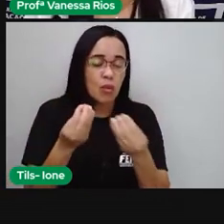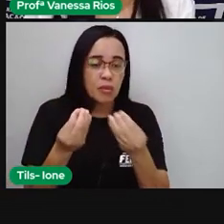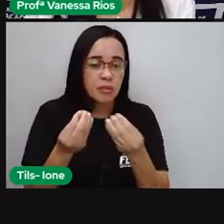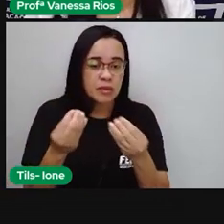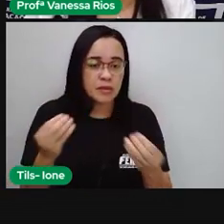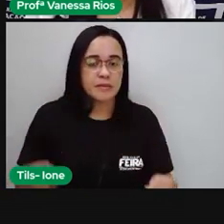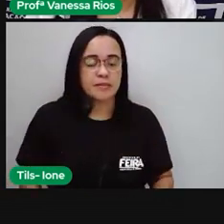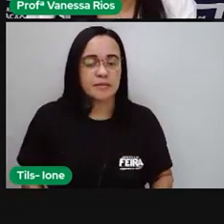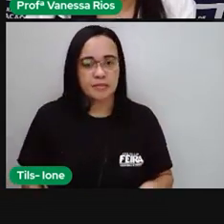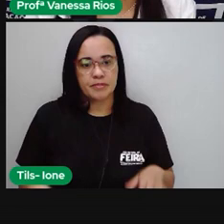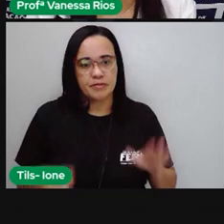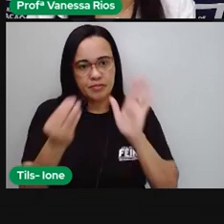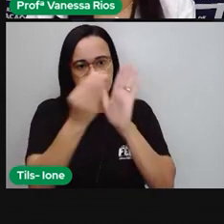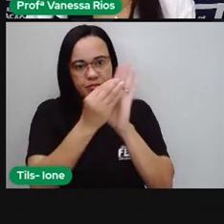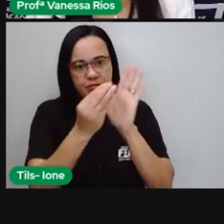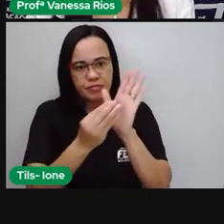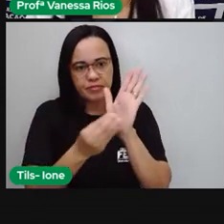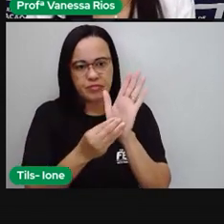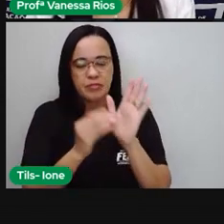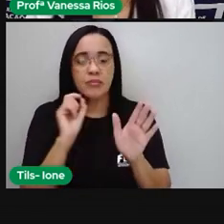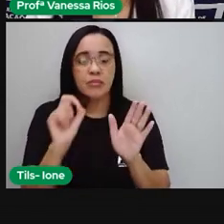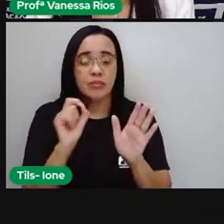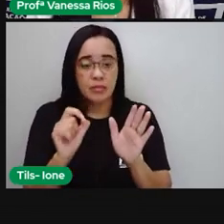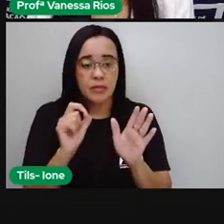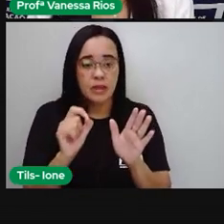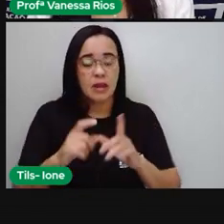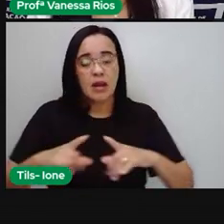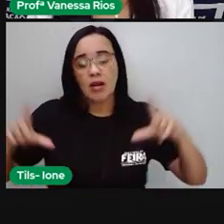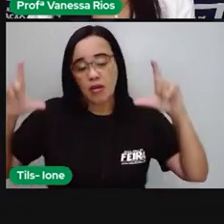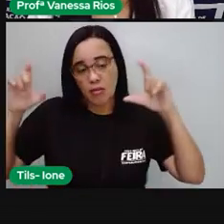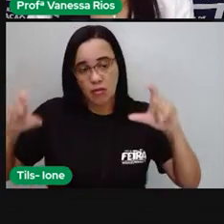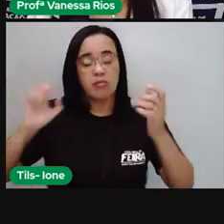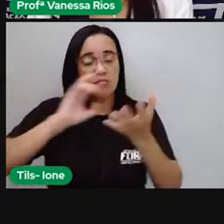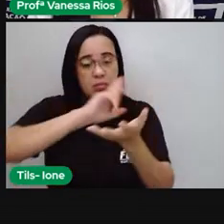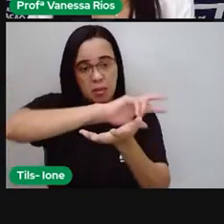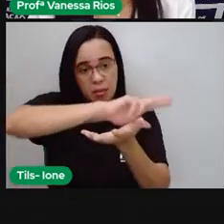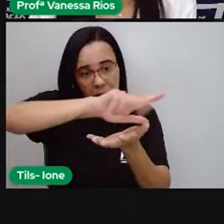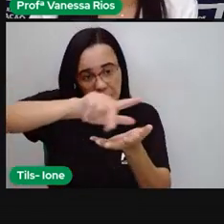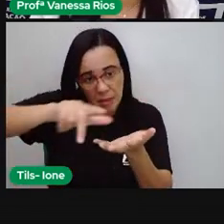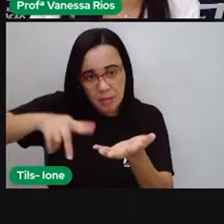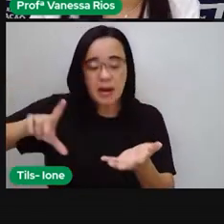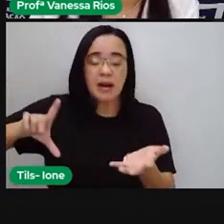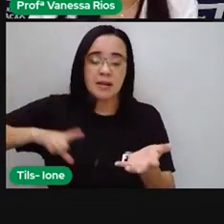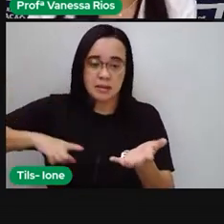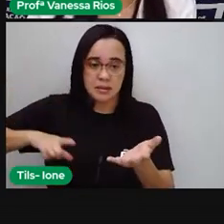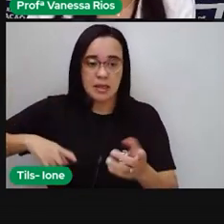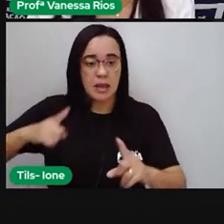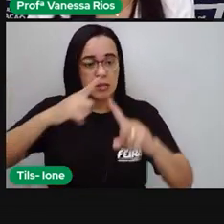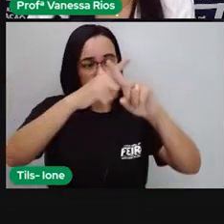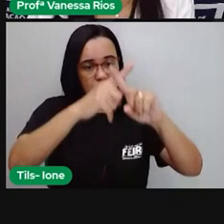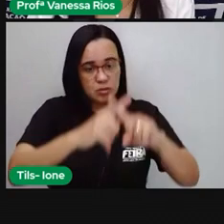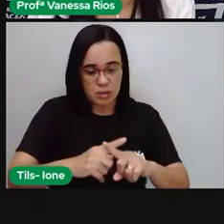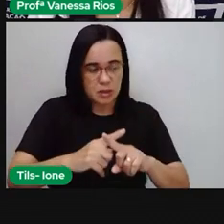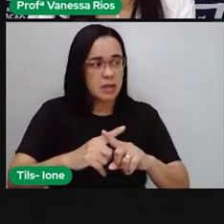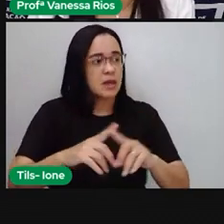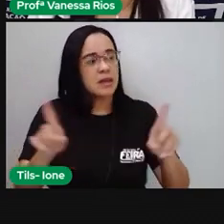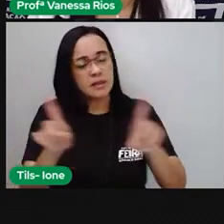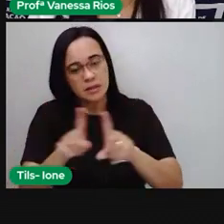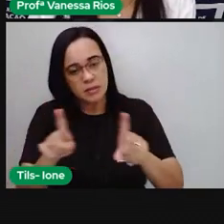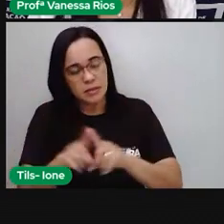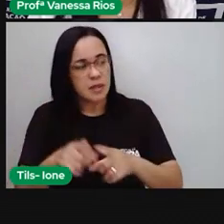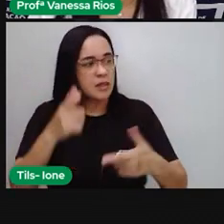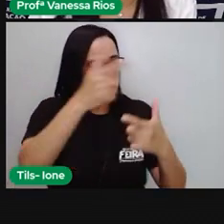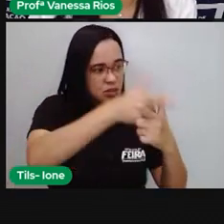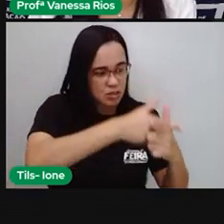acrescentar e falar também que existem formas diferentes, né? Tanto para a multiplicação quanto aí para a divisão,